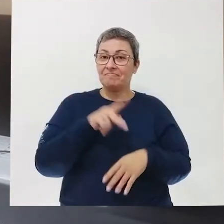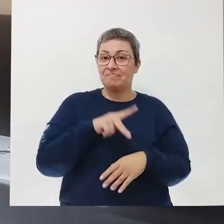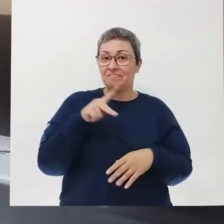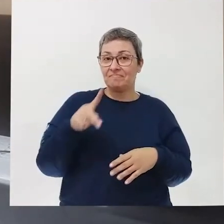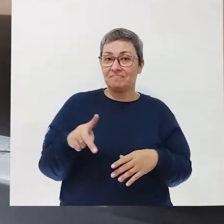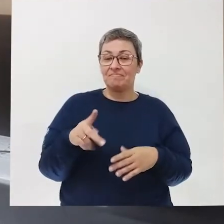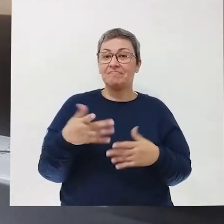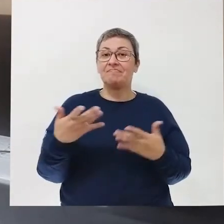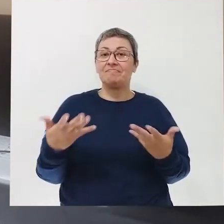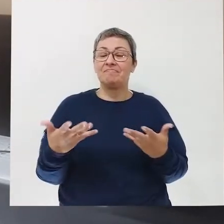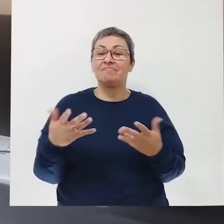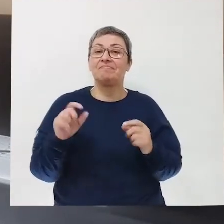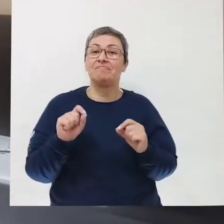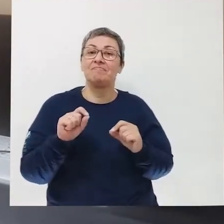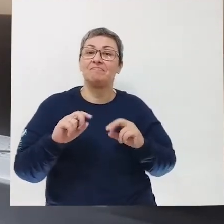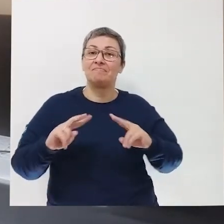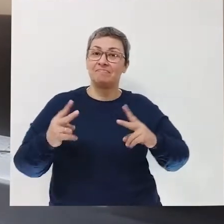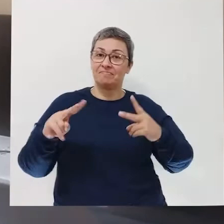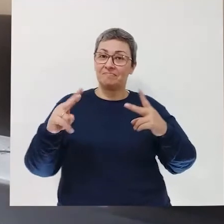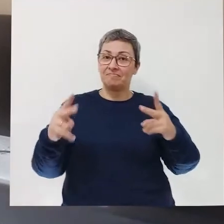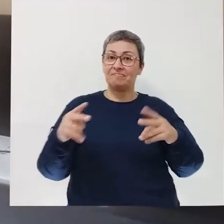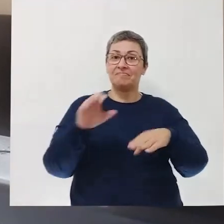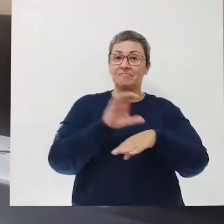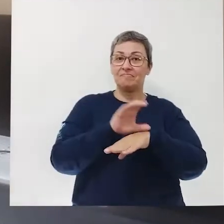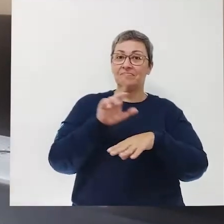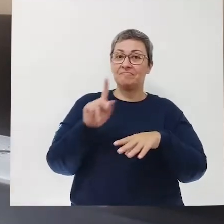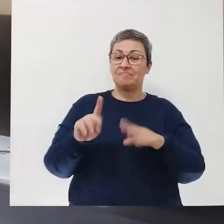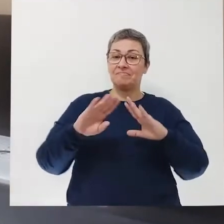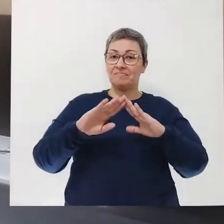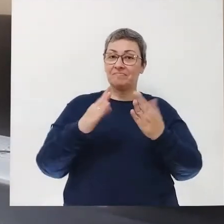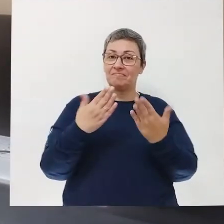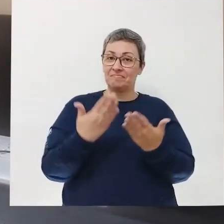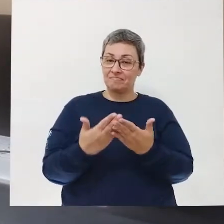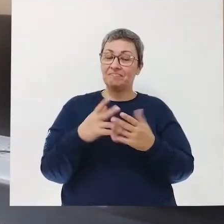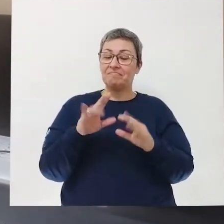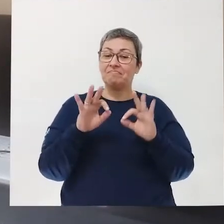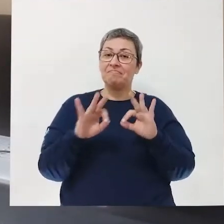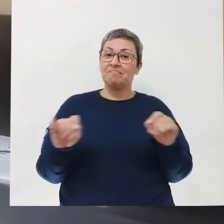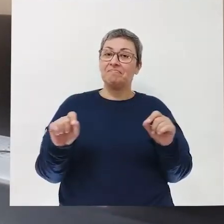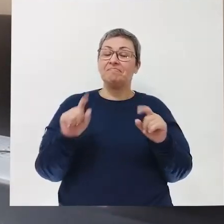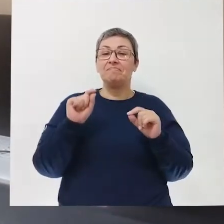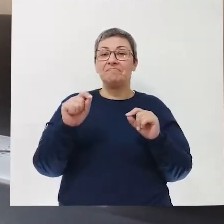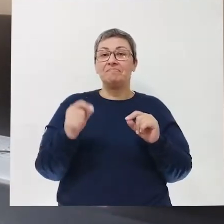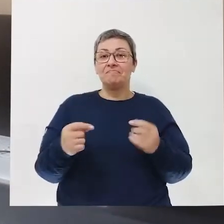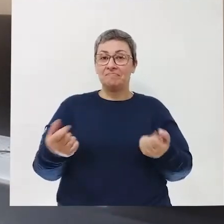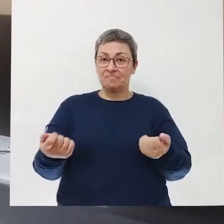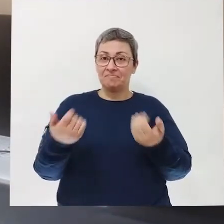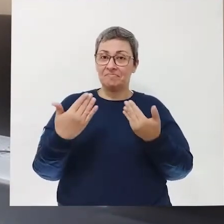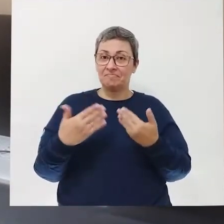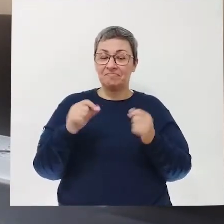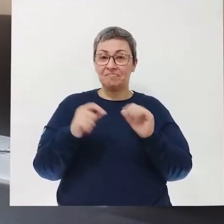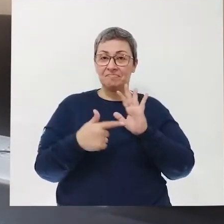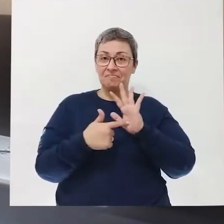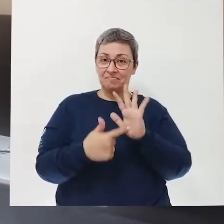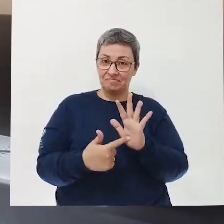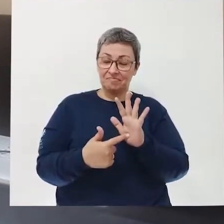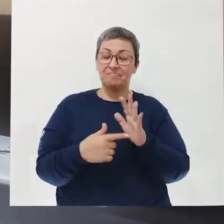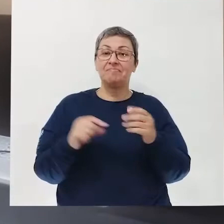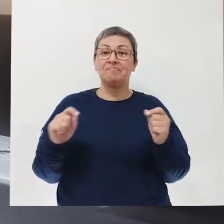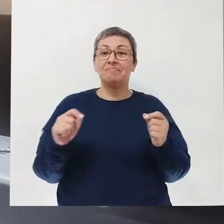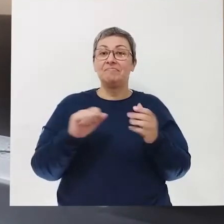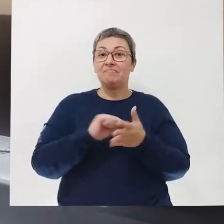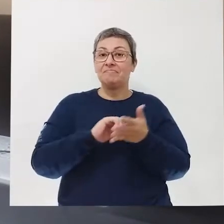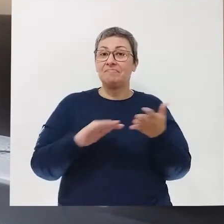professores, né, compartilhe com o seu coordenador na escola que ele com certeza vai trazer aqui para a gente e a gente vai mostrar, tá?